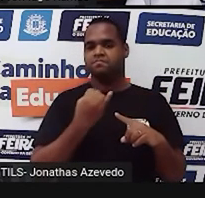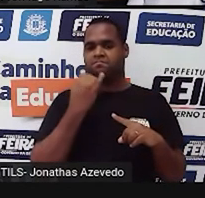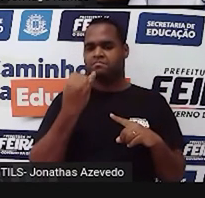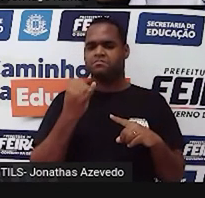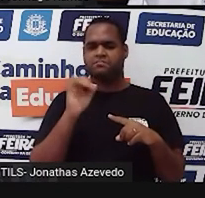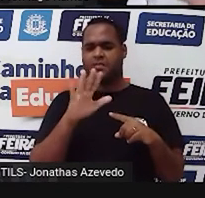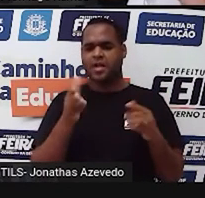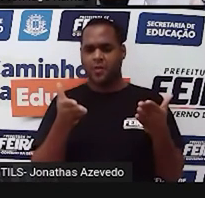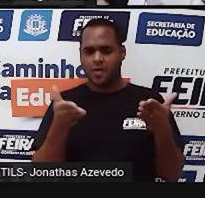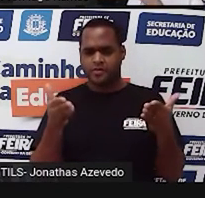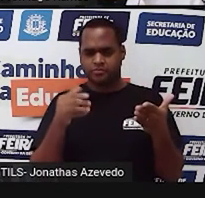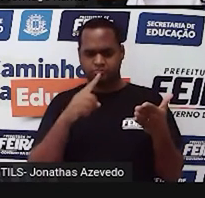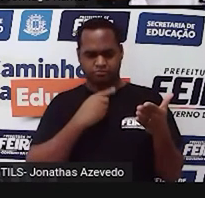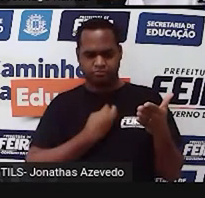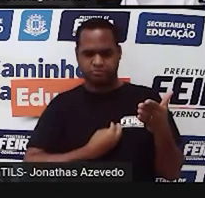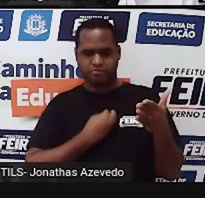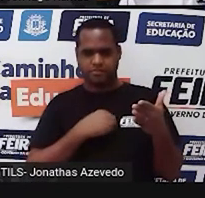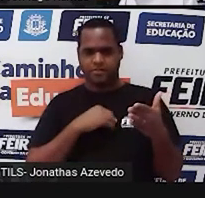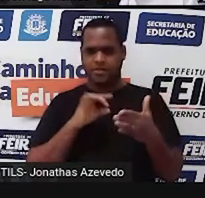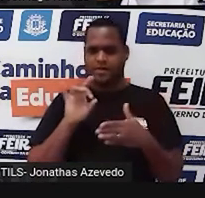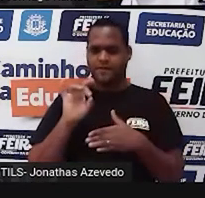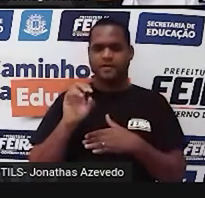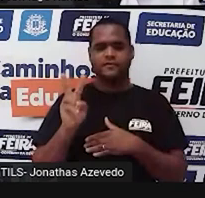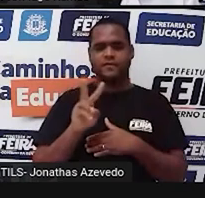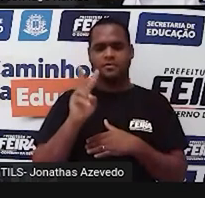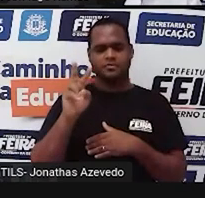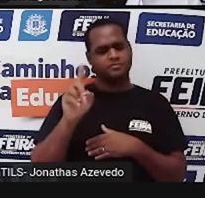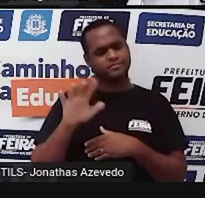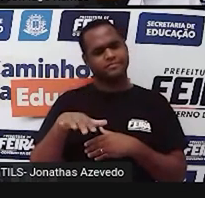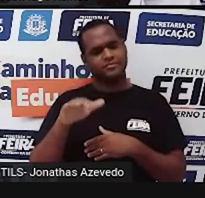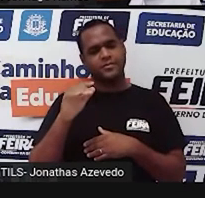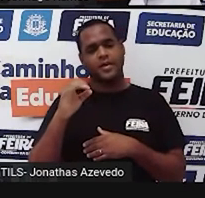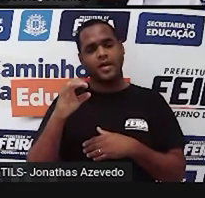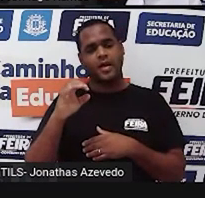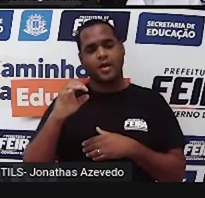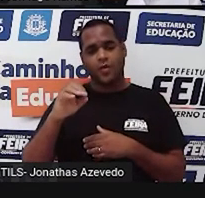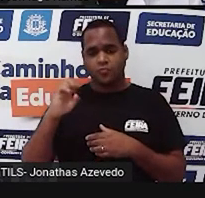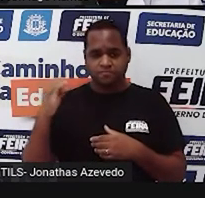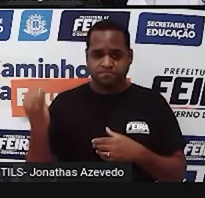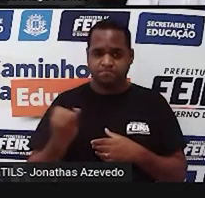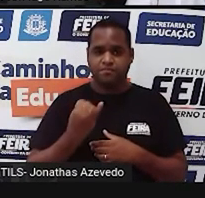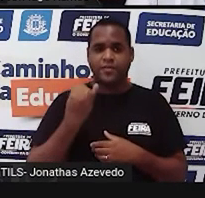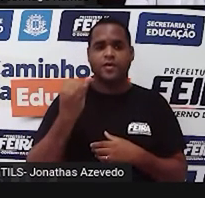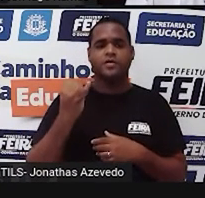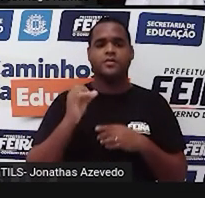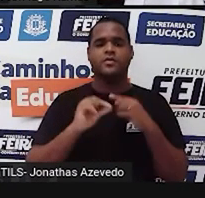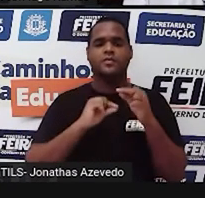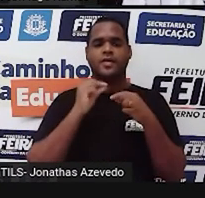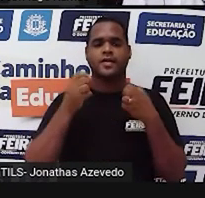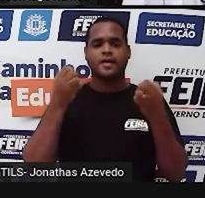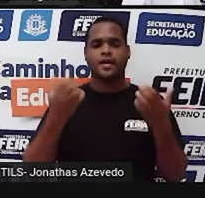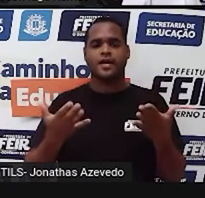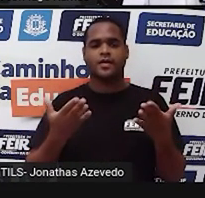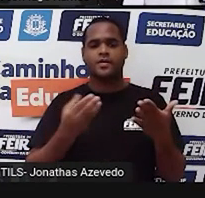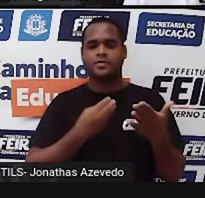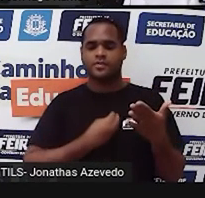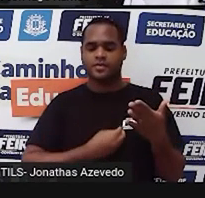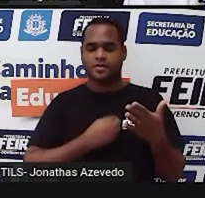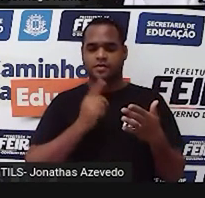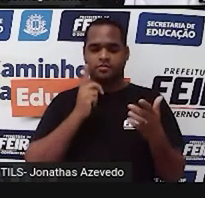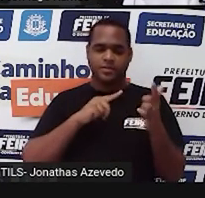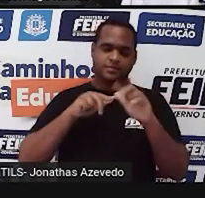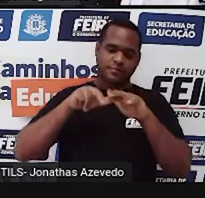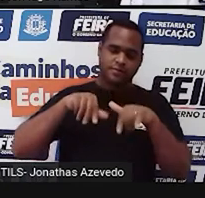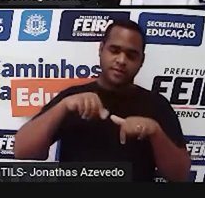nós, no momento, quanto valem aquelas multiplicações. O que importa é que aqui a gente consegue